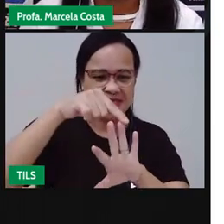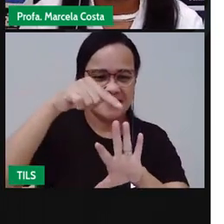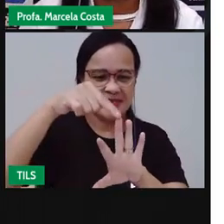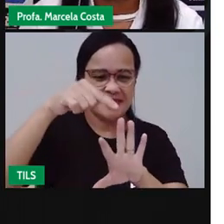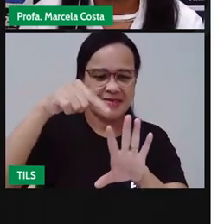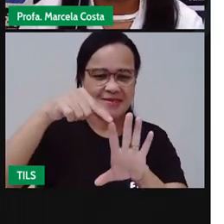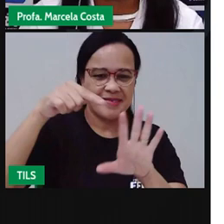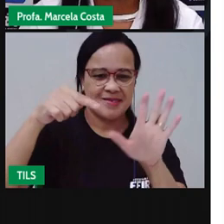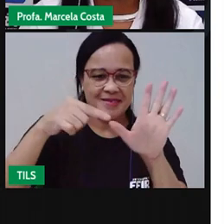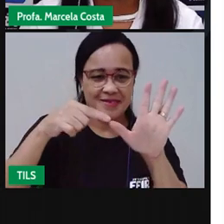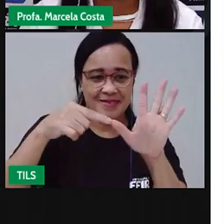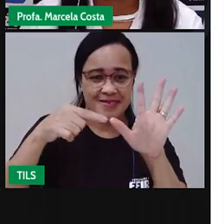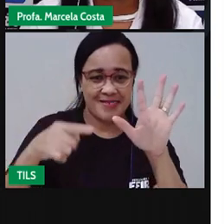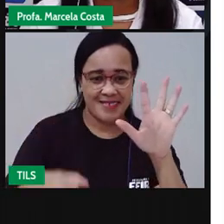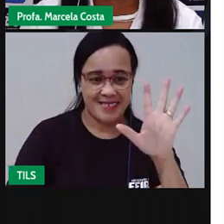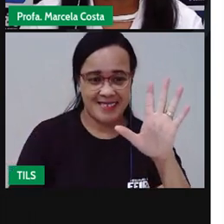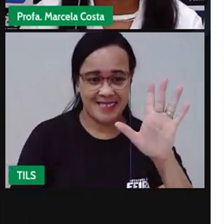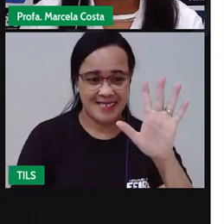Olha.